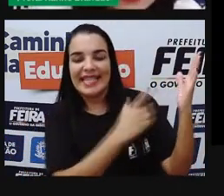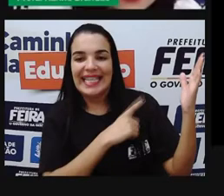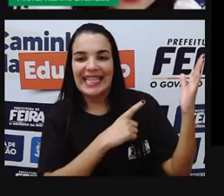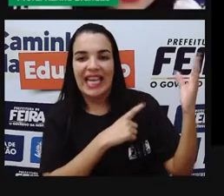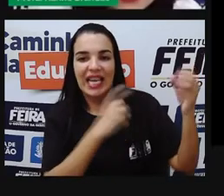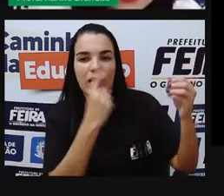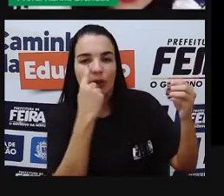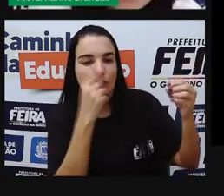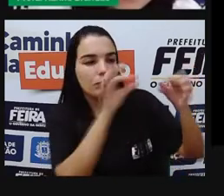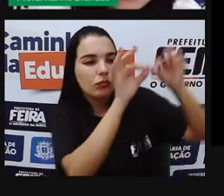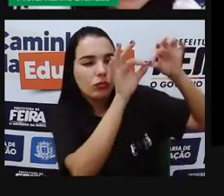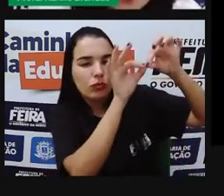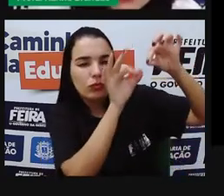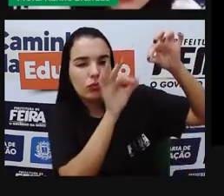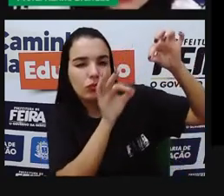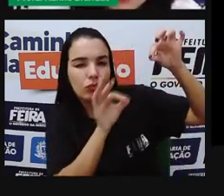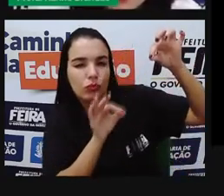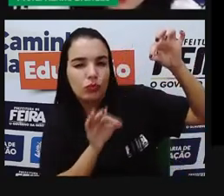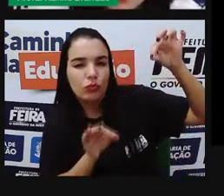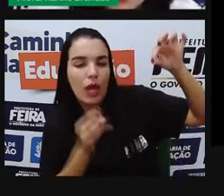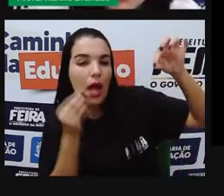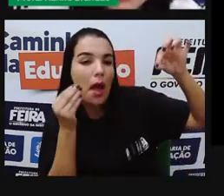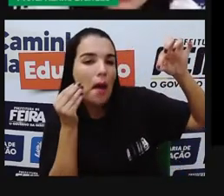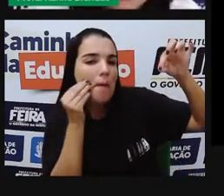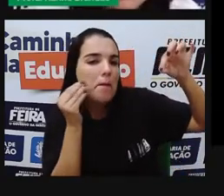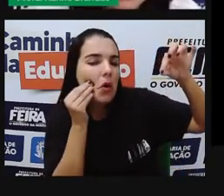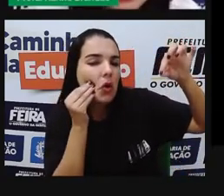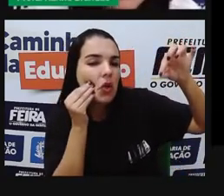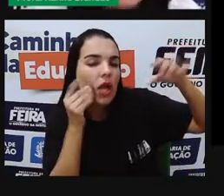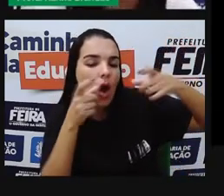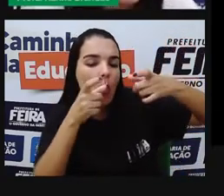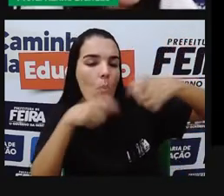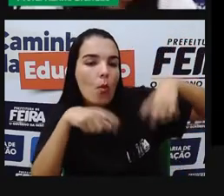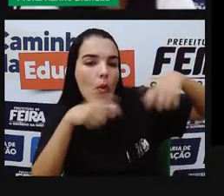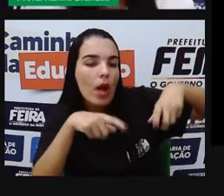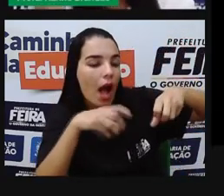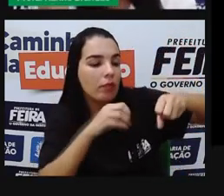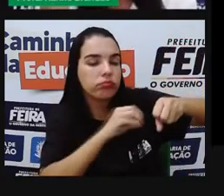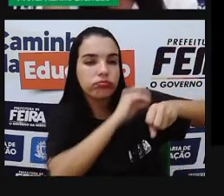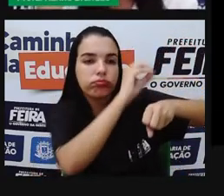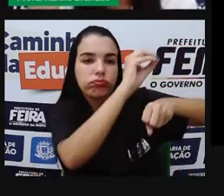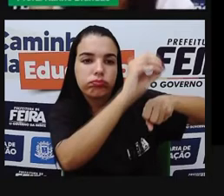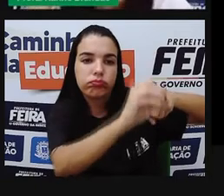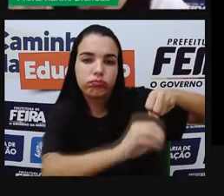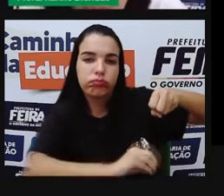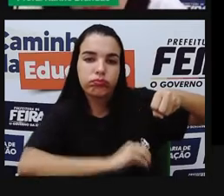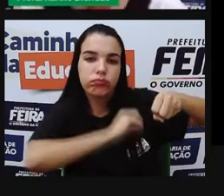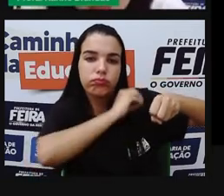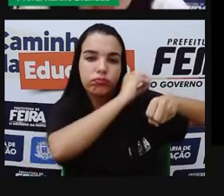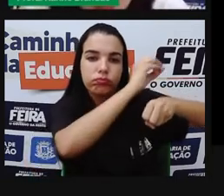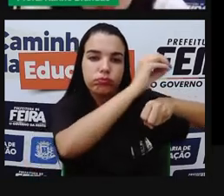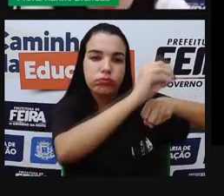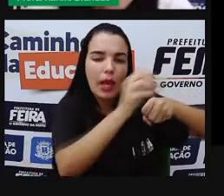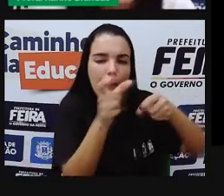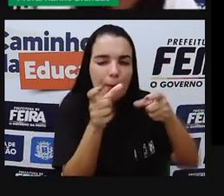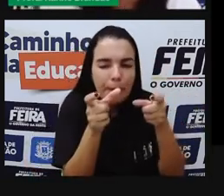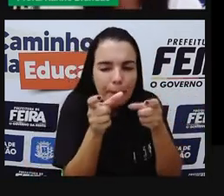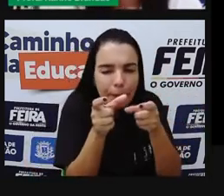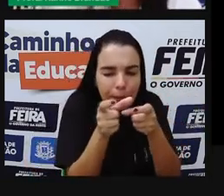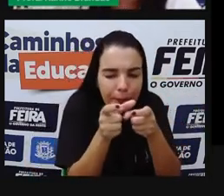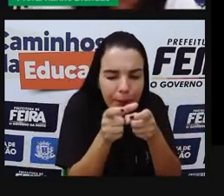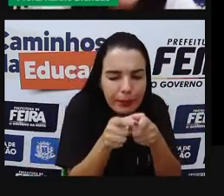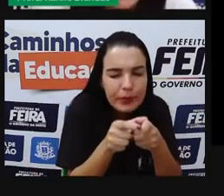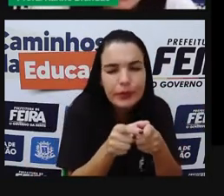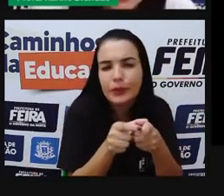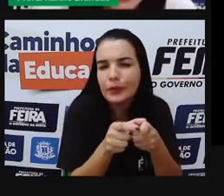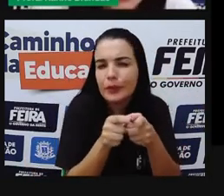linha, né? Mostrando o nosso sistema solar. Vê como o nosso sistema solar é tão pequeno, comparado